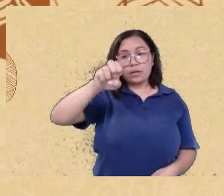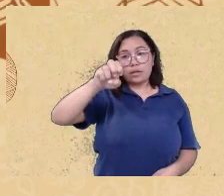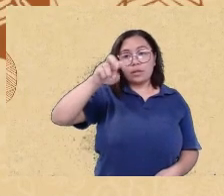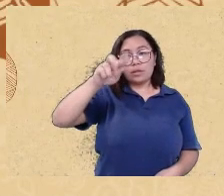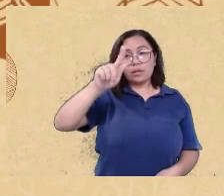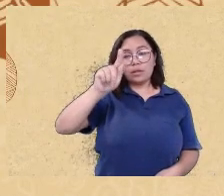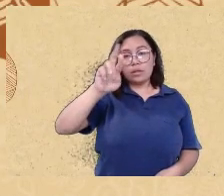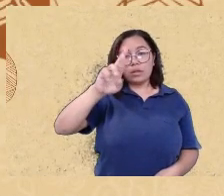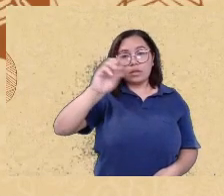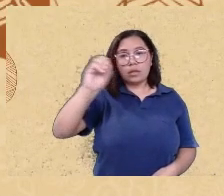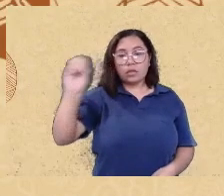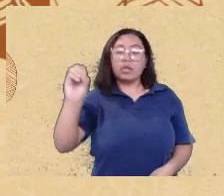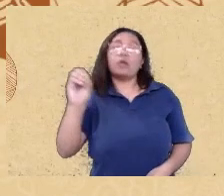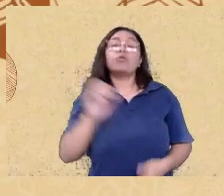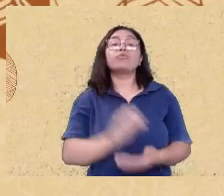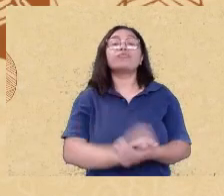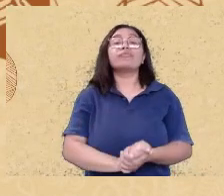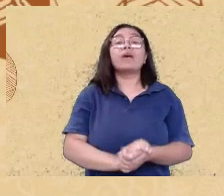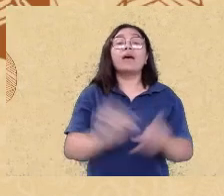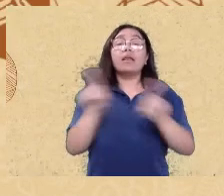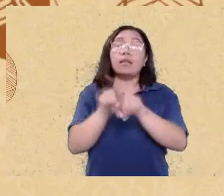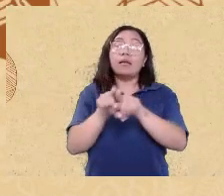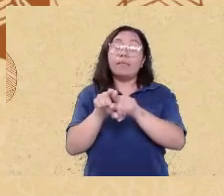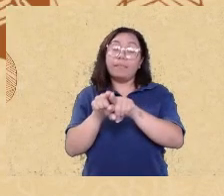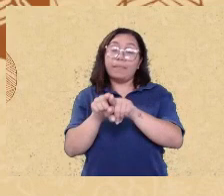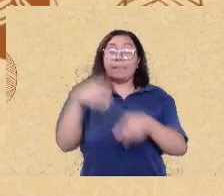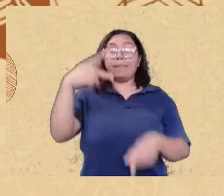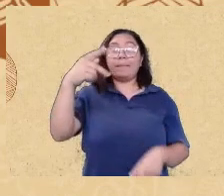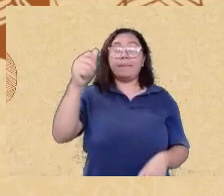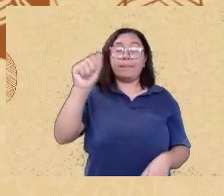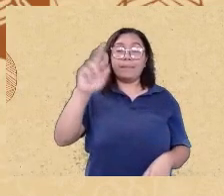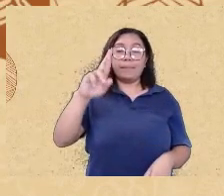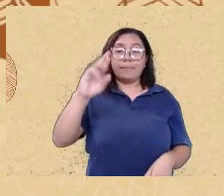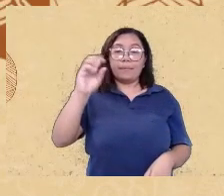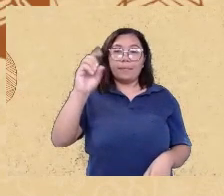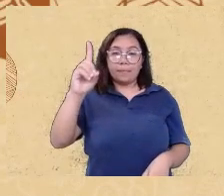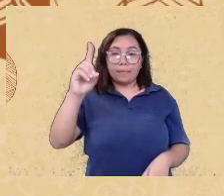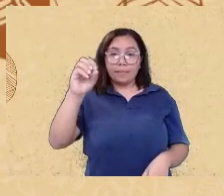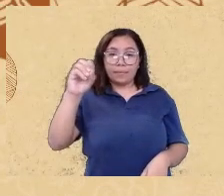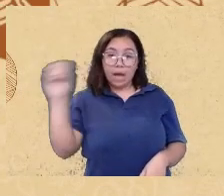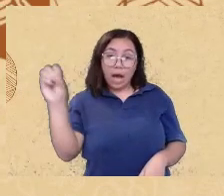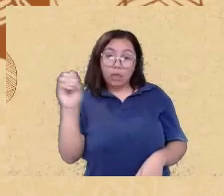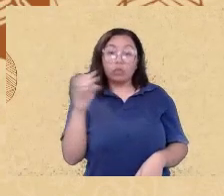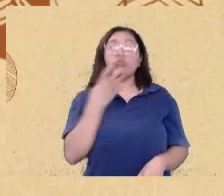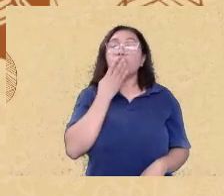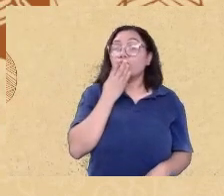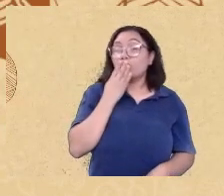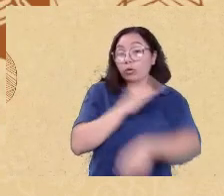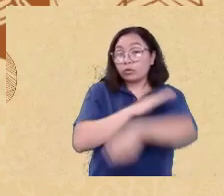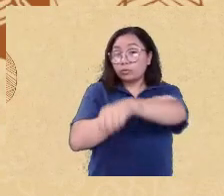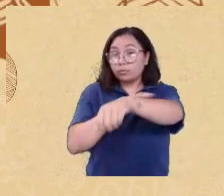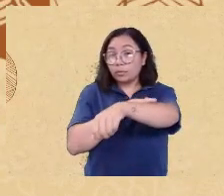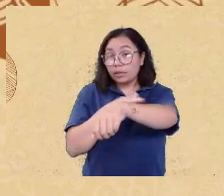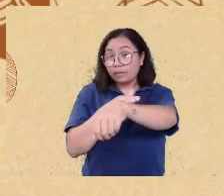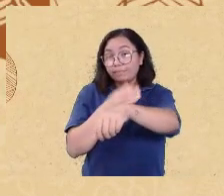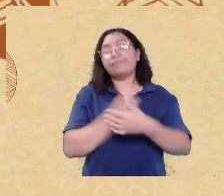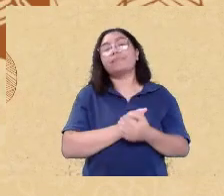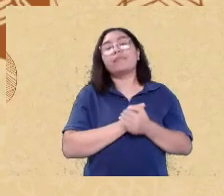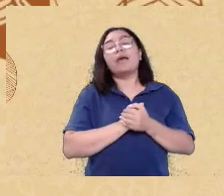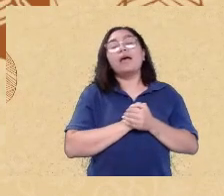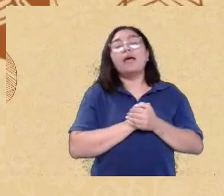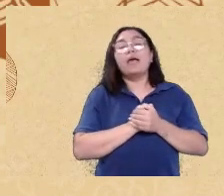% representando o mesmo percentual 1,4% amarelo três ocorrências representando 0